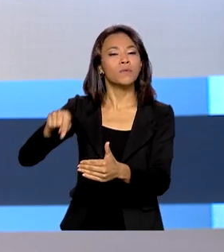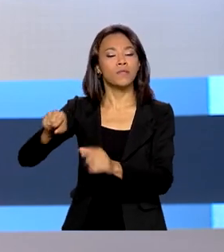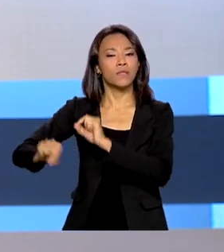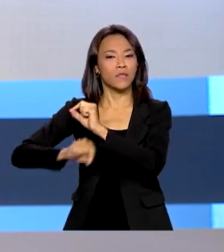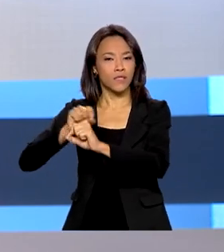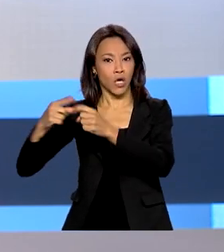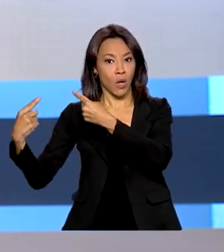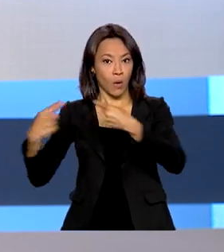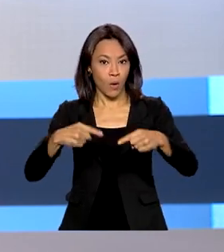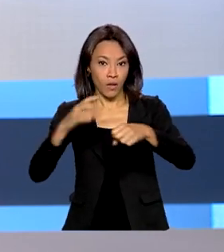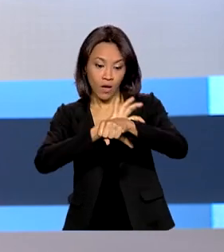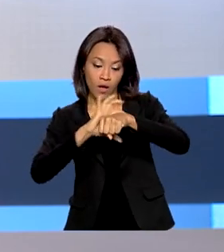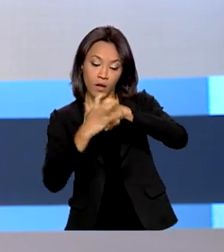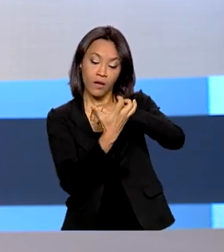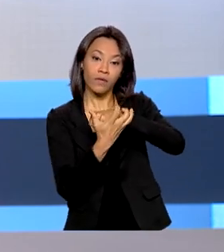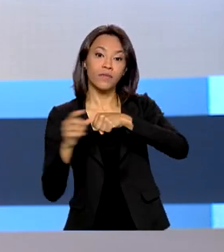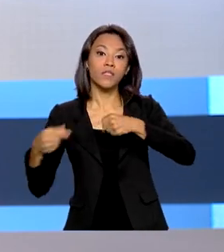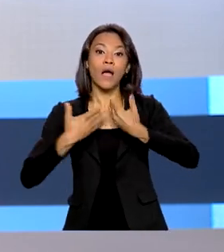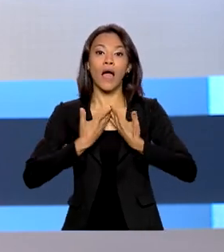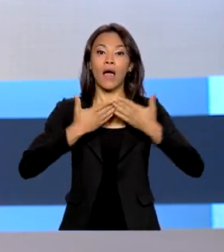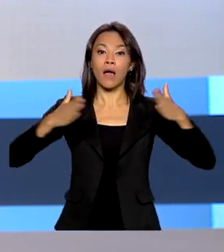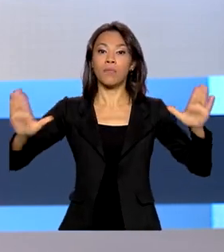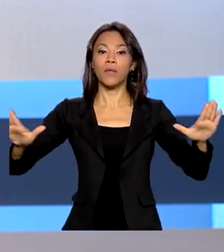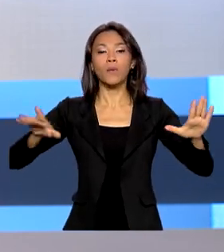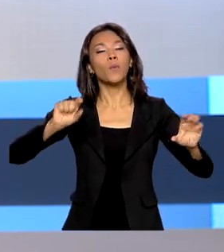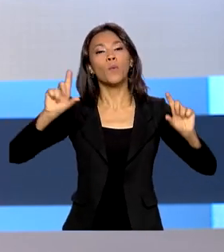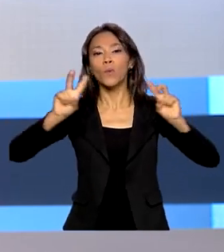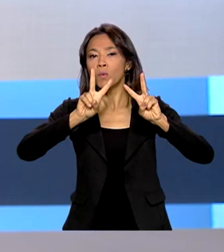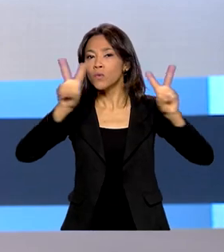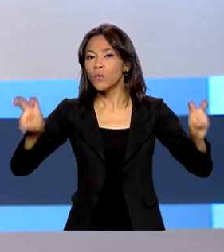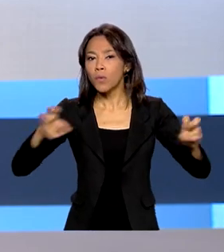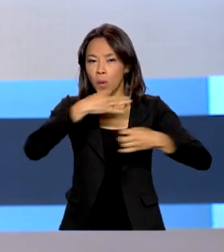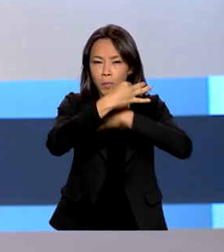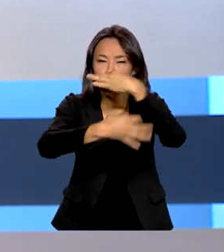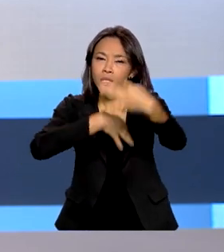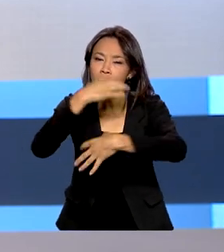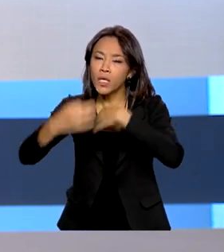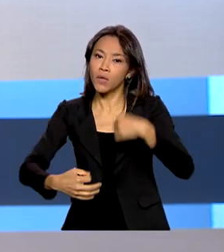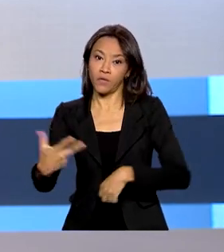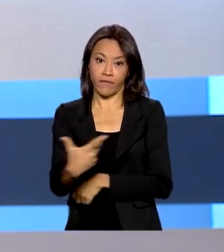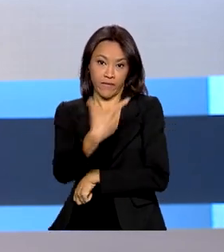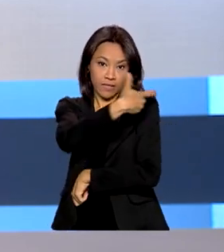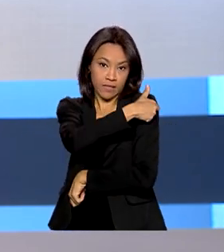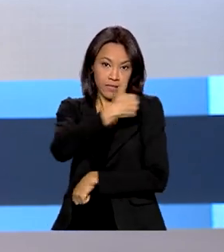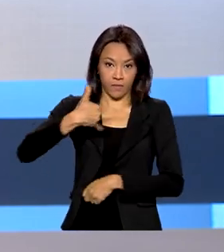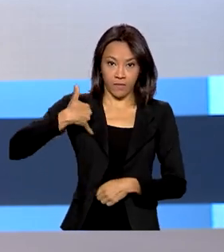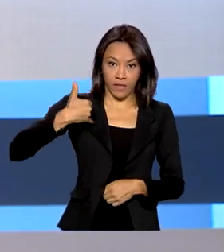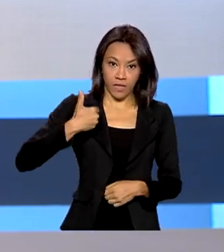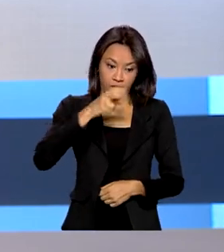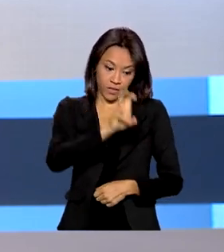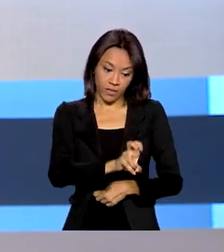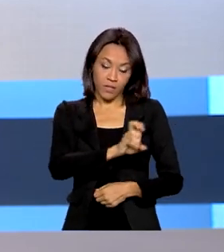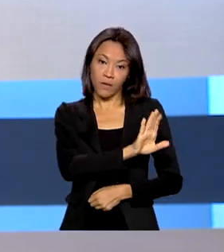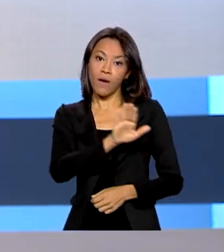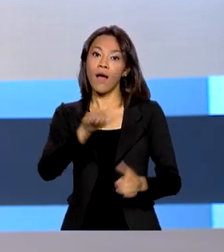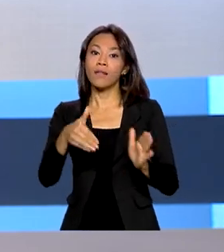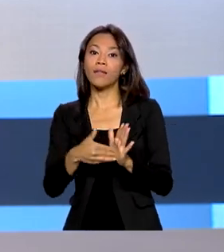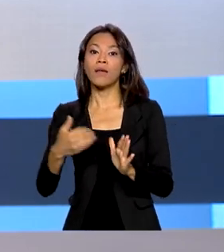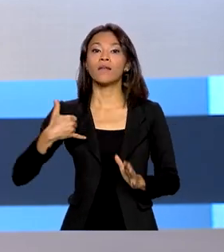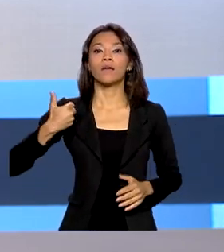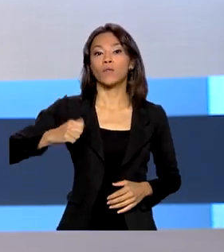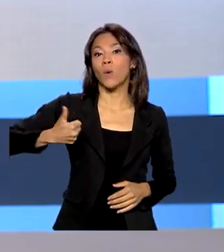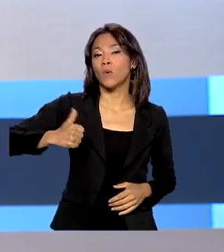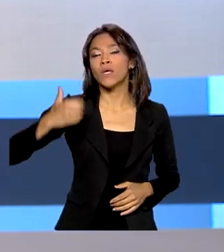Covid, disponibilizou a consulta pública sobre a vacinação em crianças de 5 a 11 anos. O objetivo é saber a